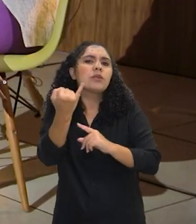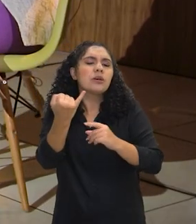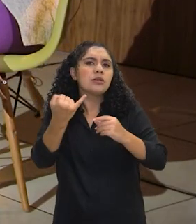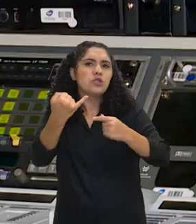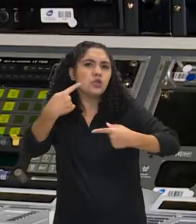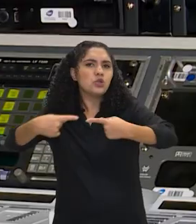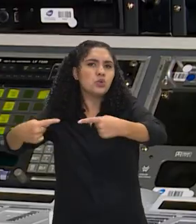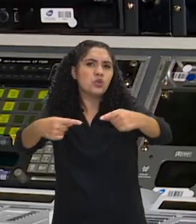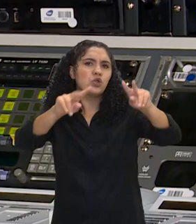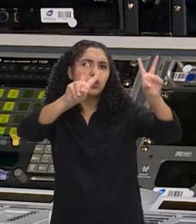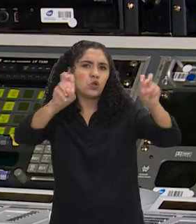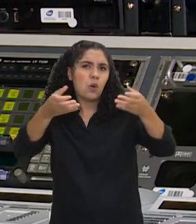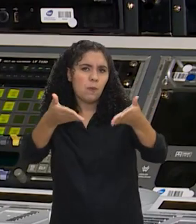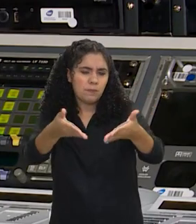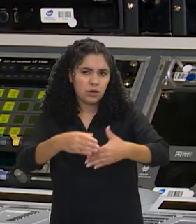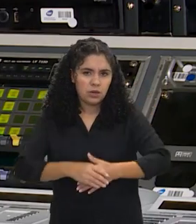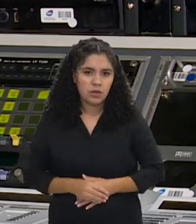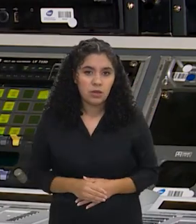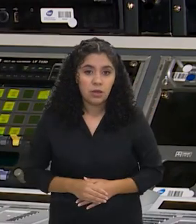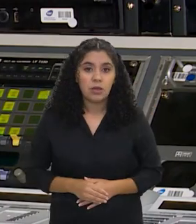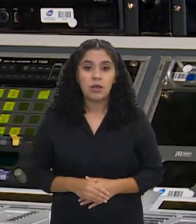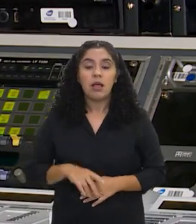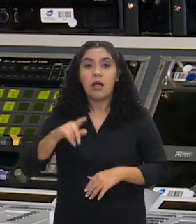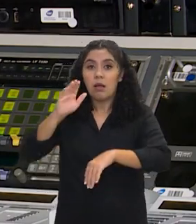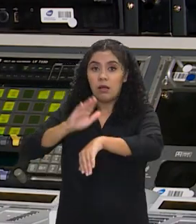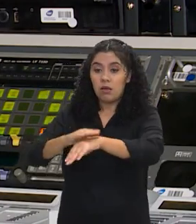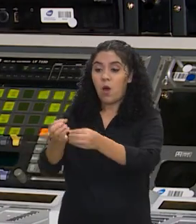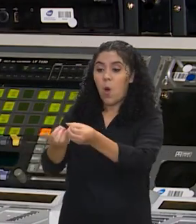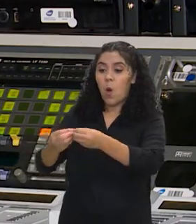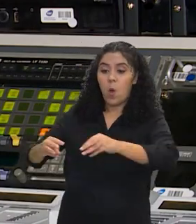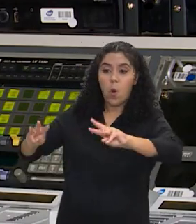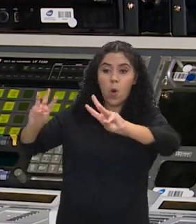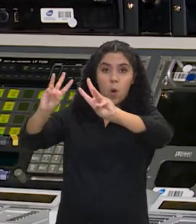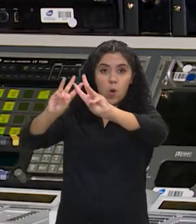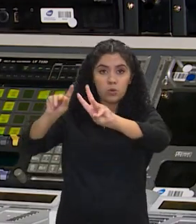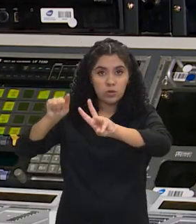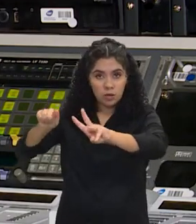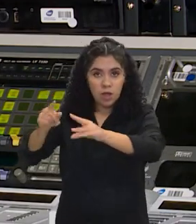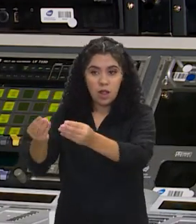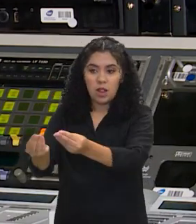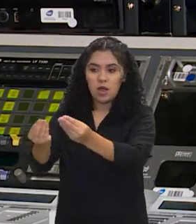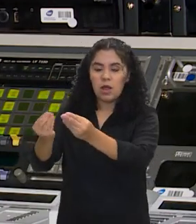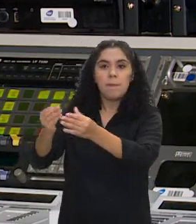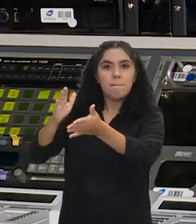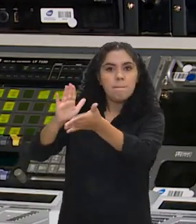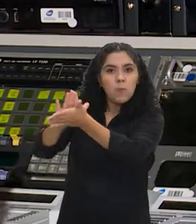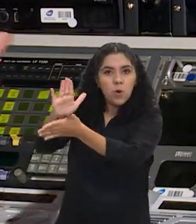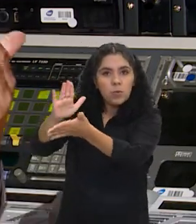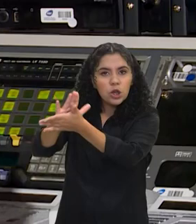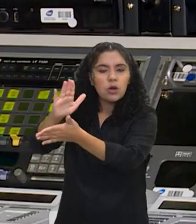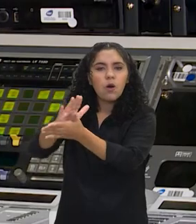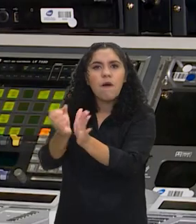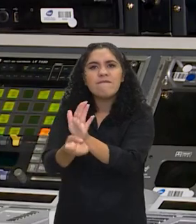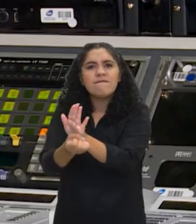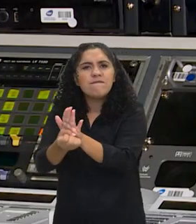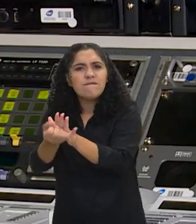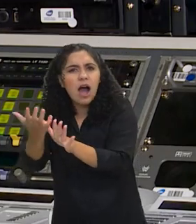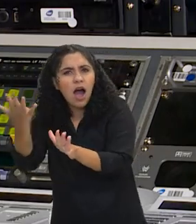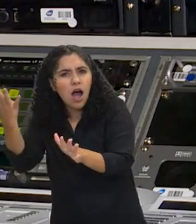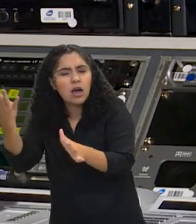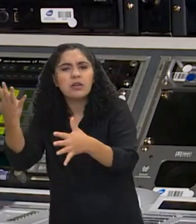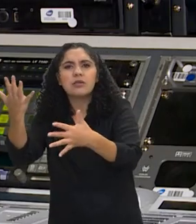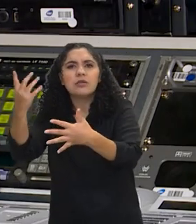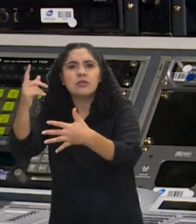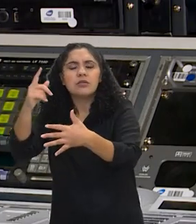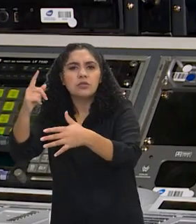discussão. Quem trouxe o debate nesses termos foi a ONU, a Organização das Nações Unidas publicou uma série